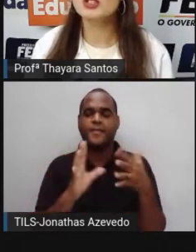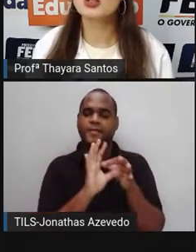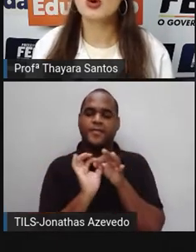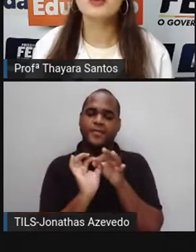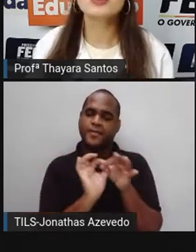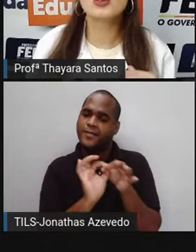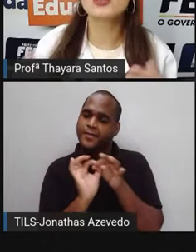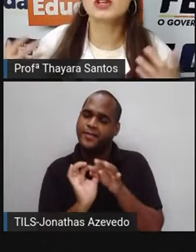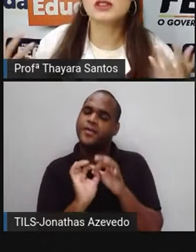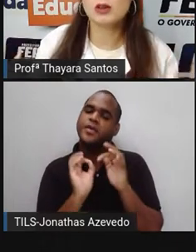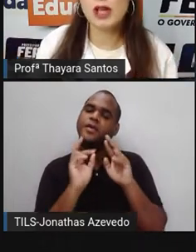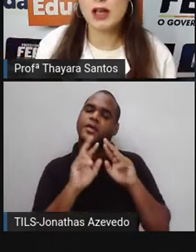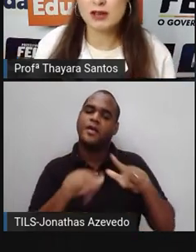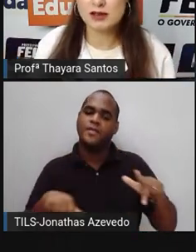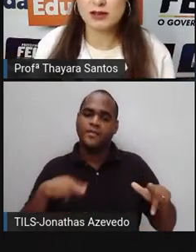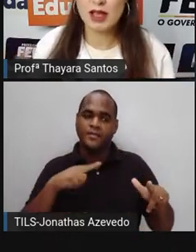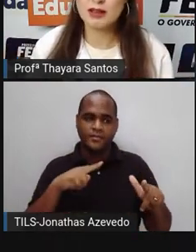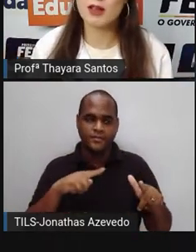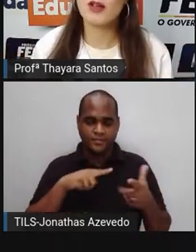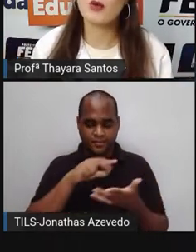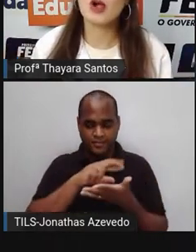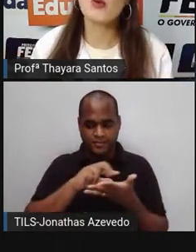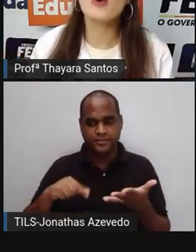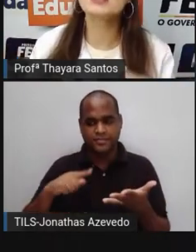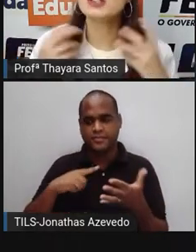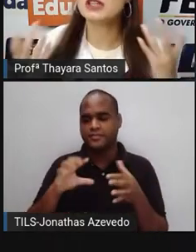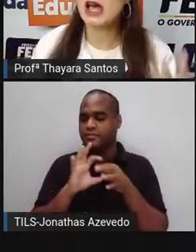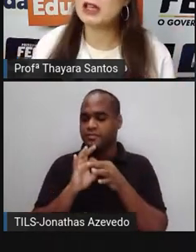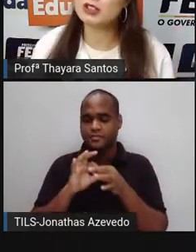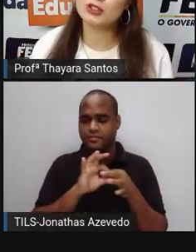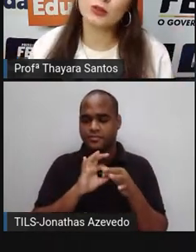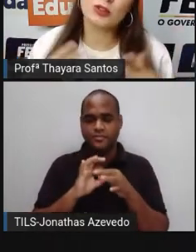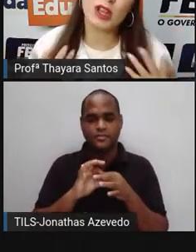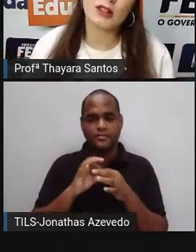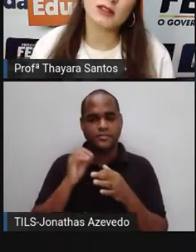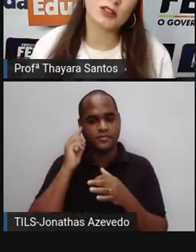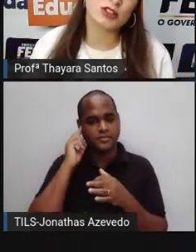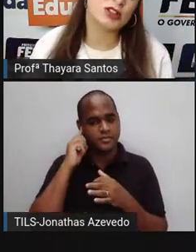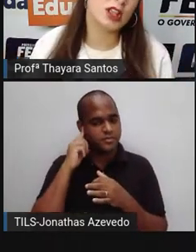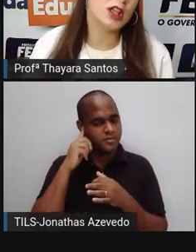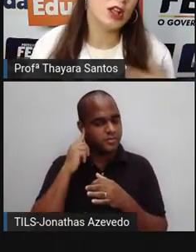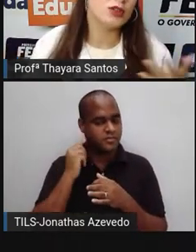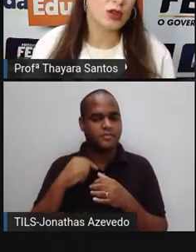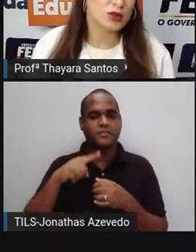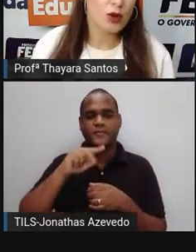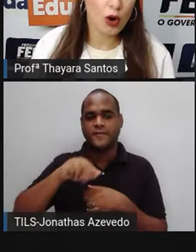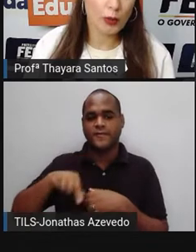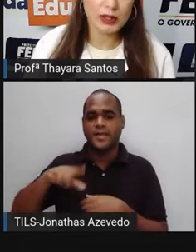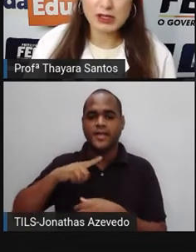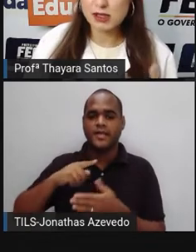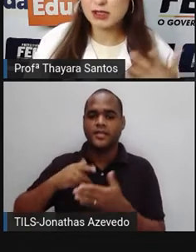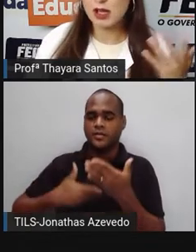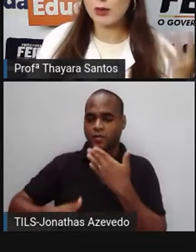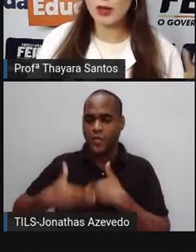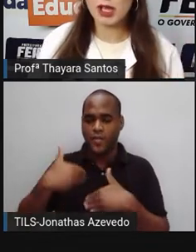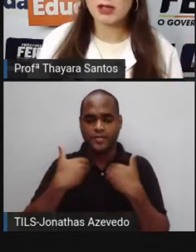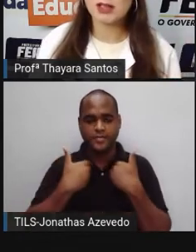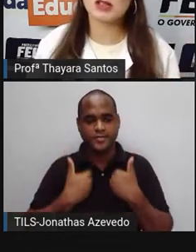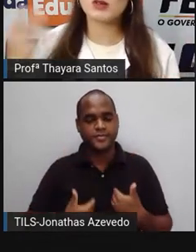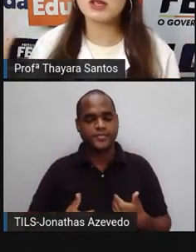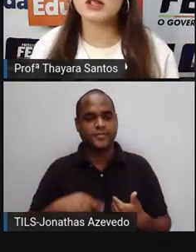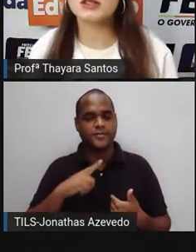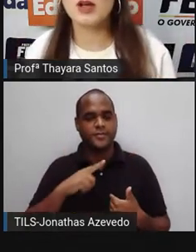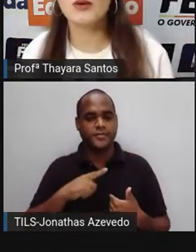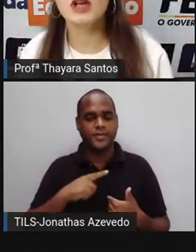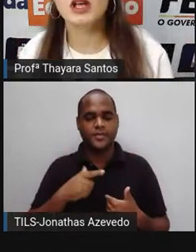distúrbios nutricionais, né? Tem a ver com a quantidade de nutrientes que a gente tem no nosso corpo, né? Se eles estão em